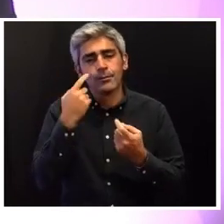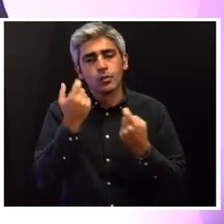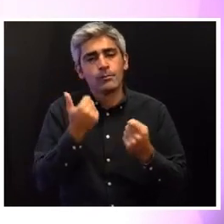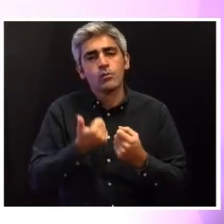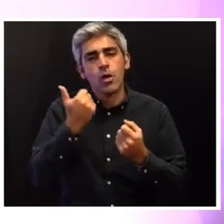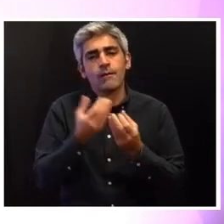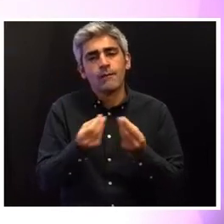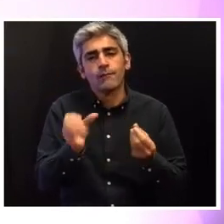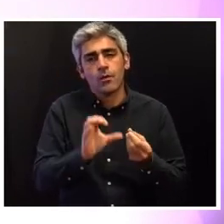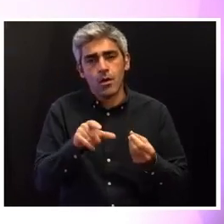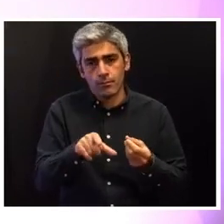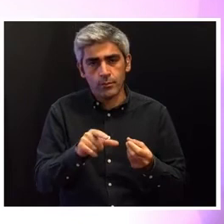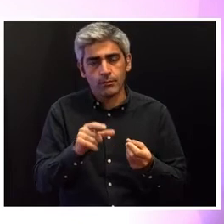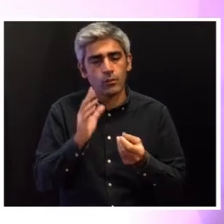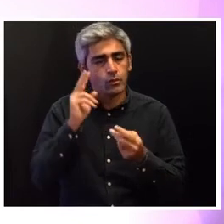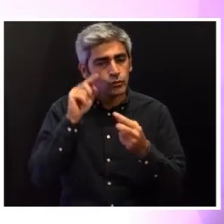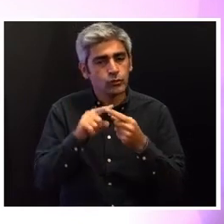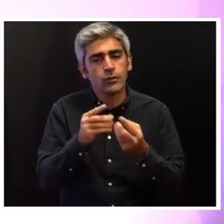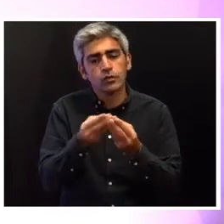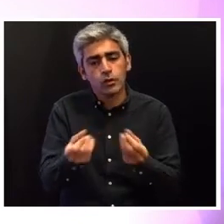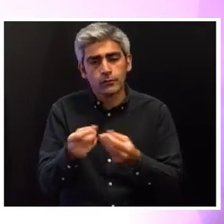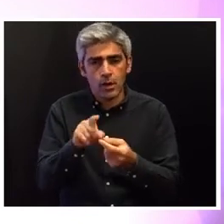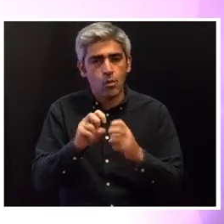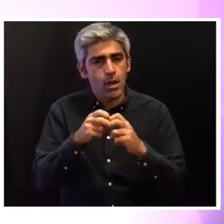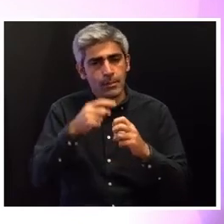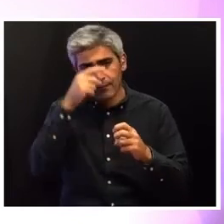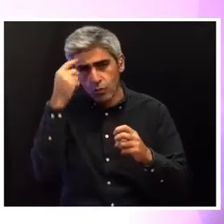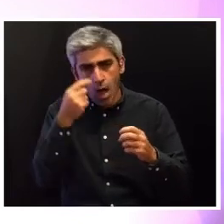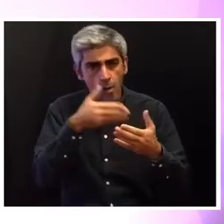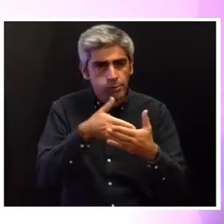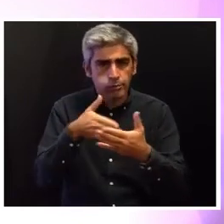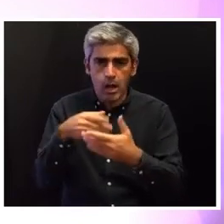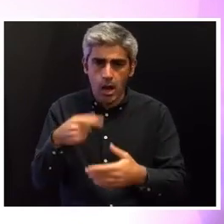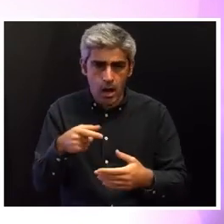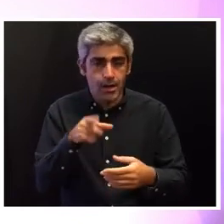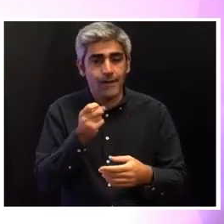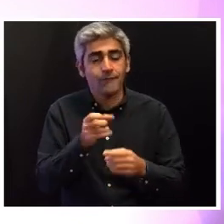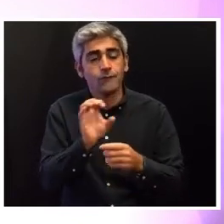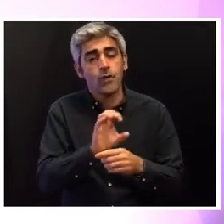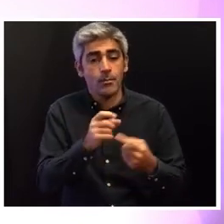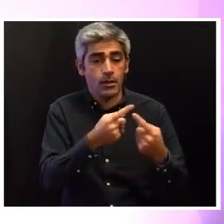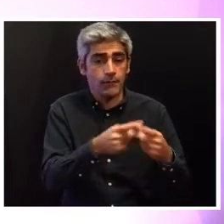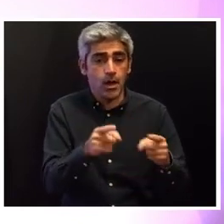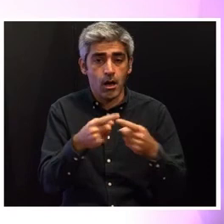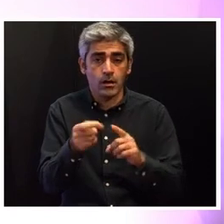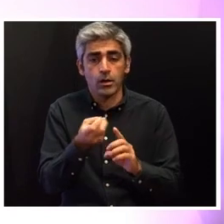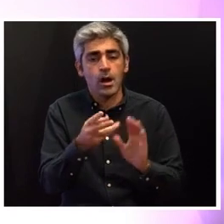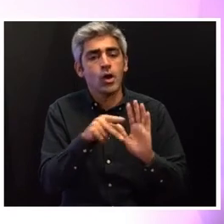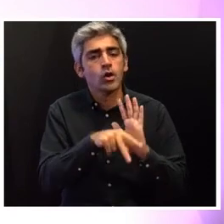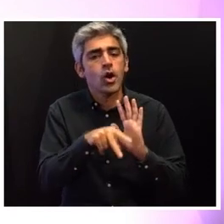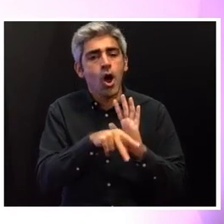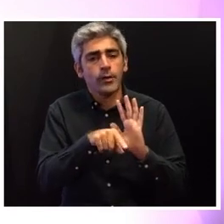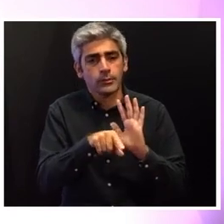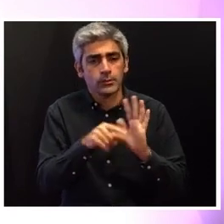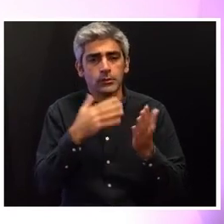ultrapassar os constrangimentos que daí decorrem, que as várias normas que visam